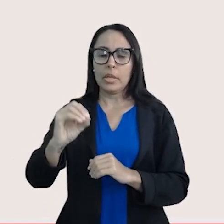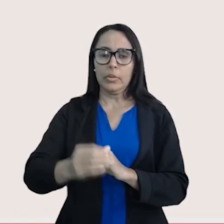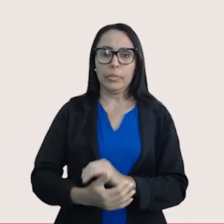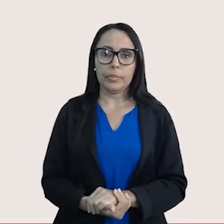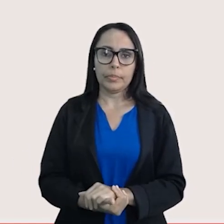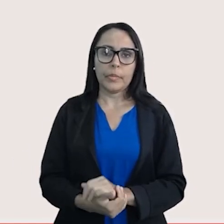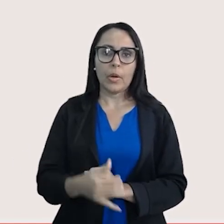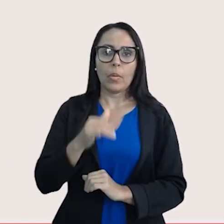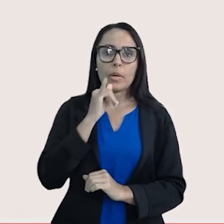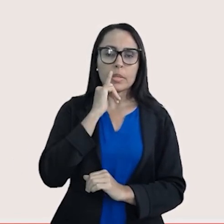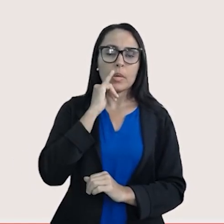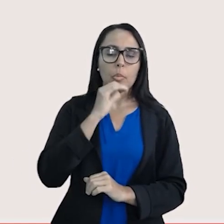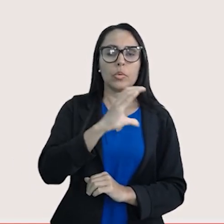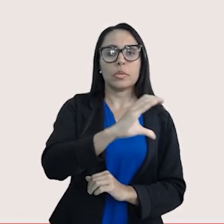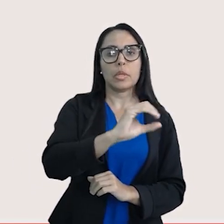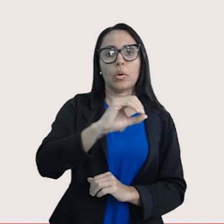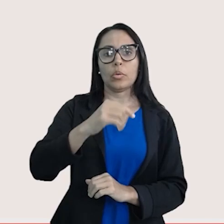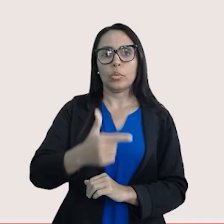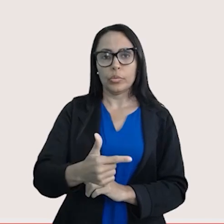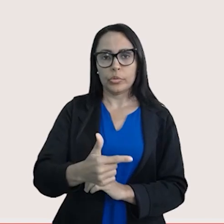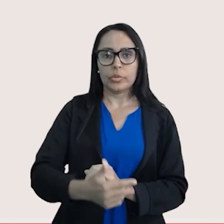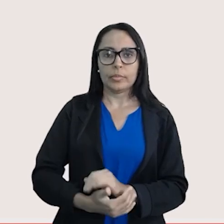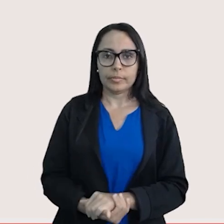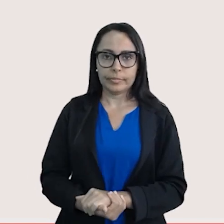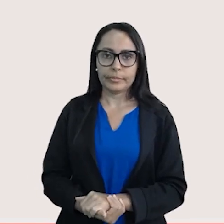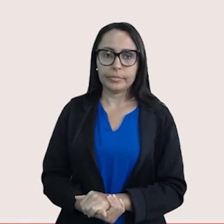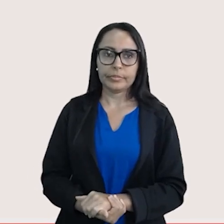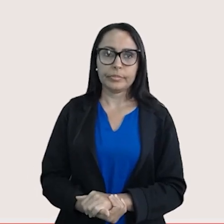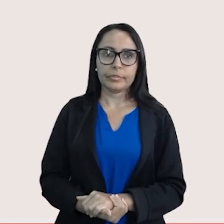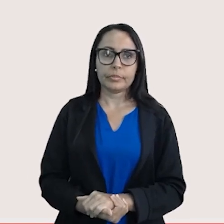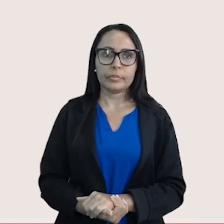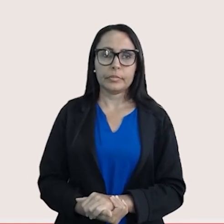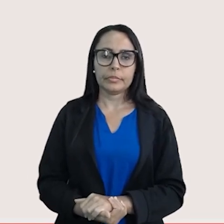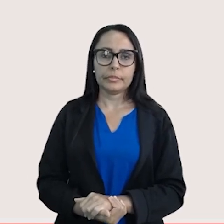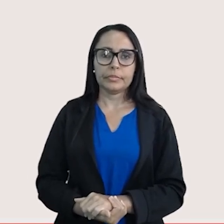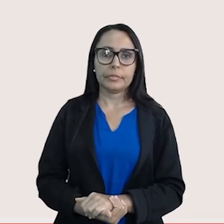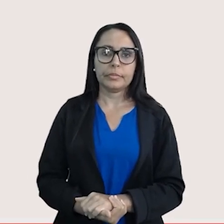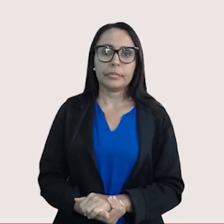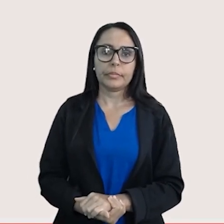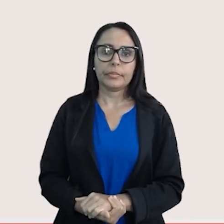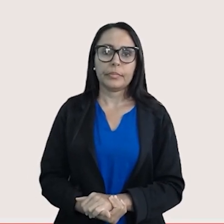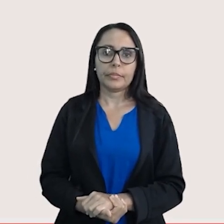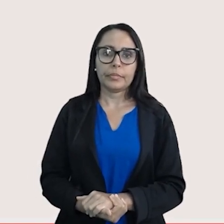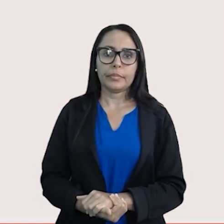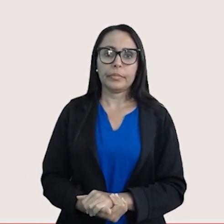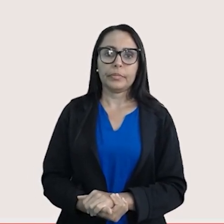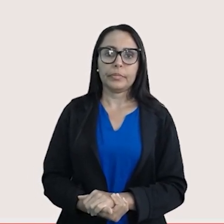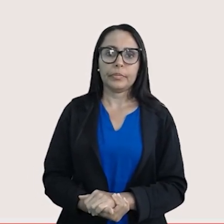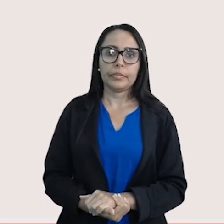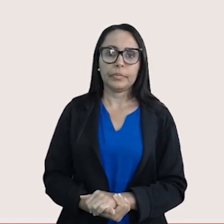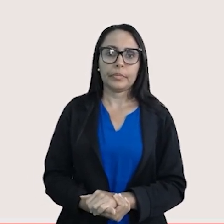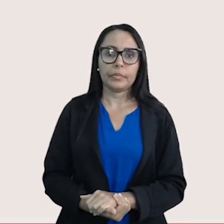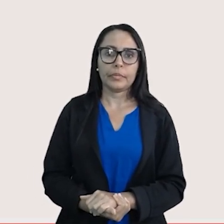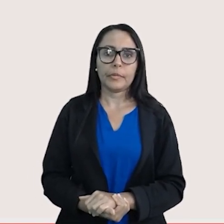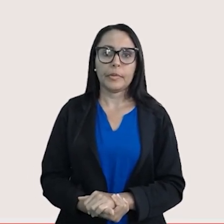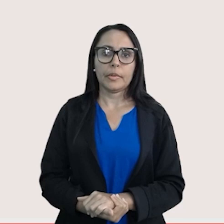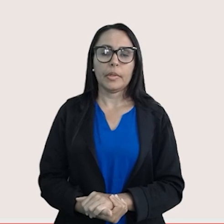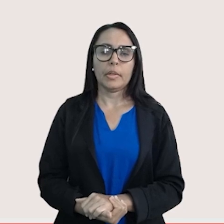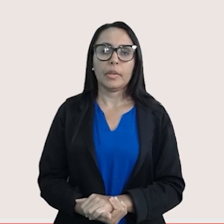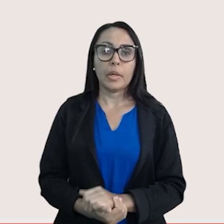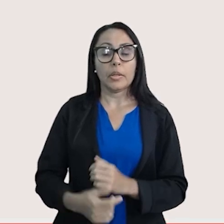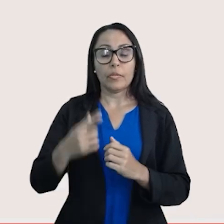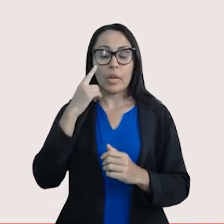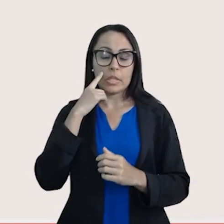Olha o exemplo aqui, o CO2. Desenhando o CO2 aí, C dupla O dupla O. Você tem que fazer a geometria